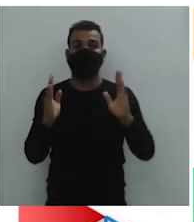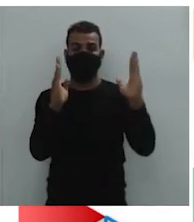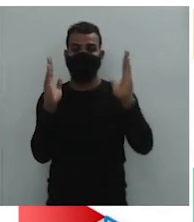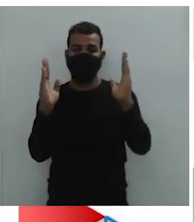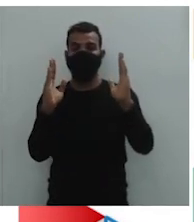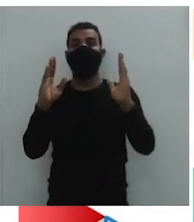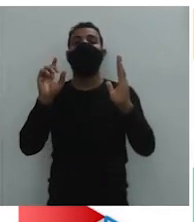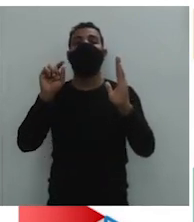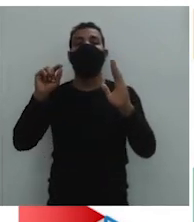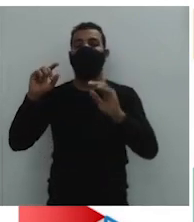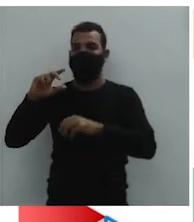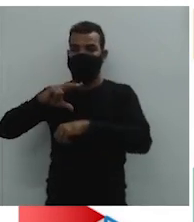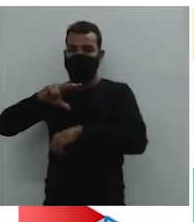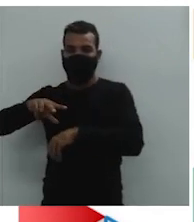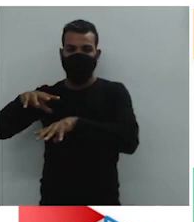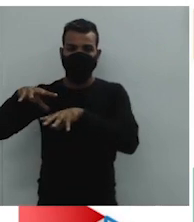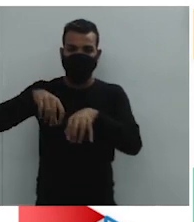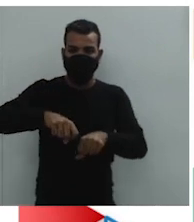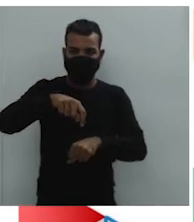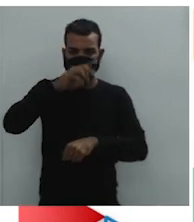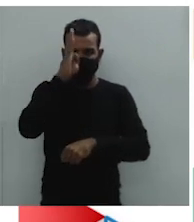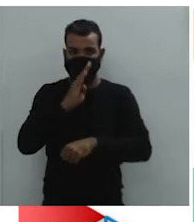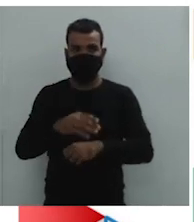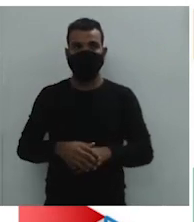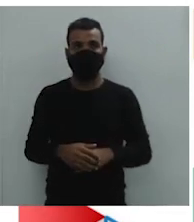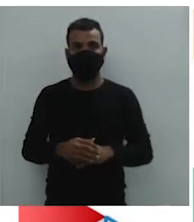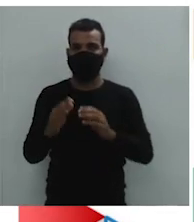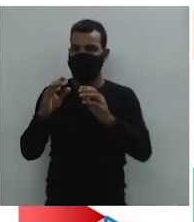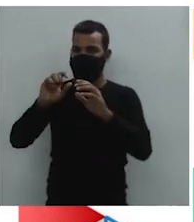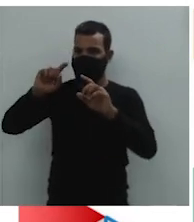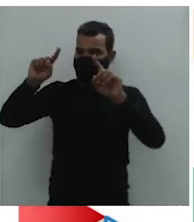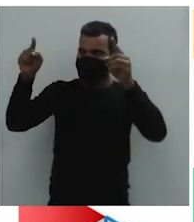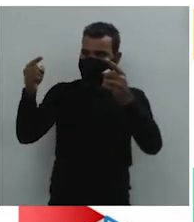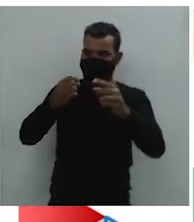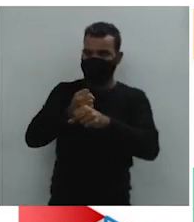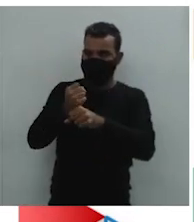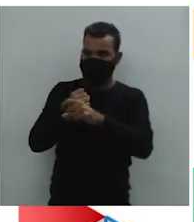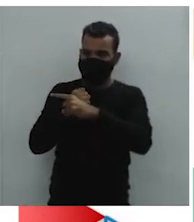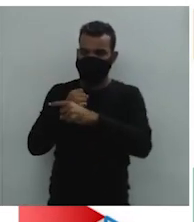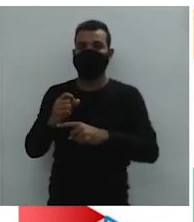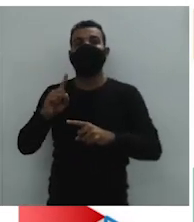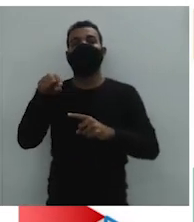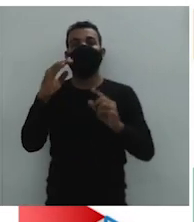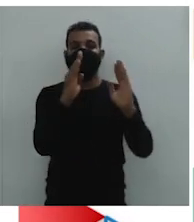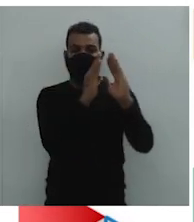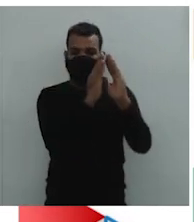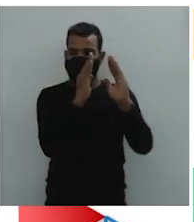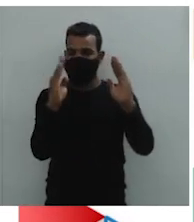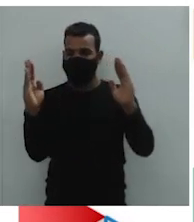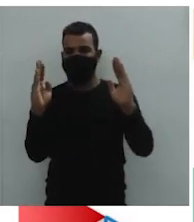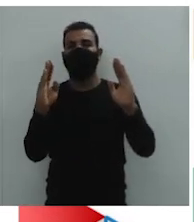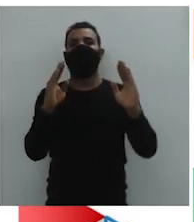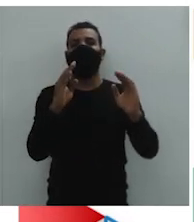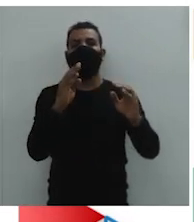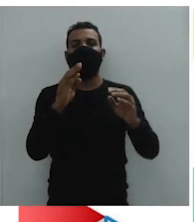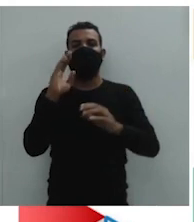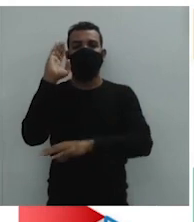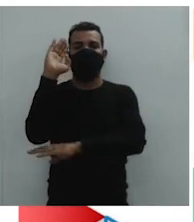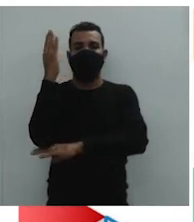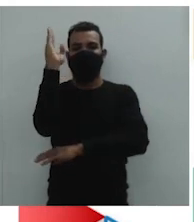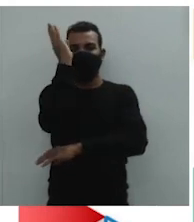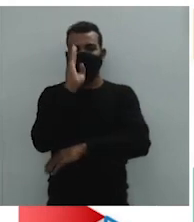1500 a 1822. Teremos o ciclo do pau-brasil, cana-de-açúcar,